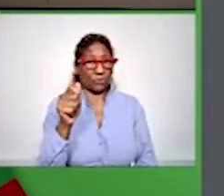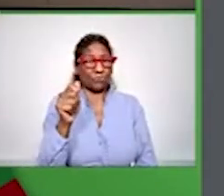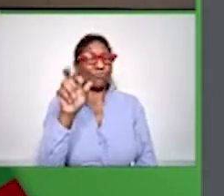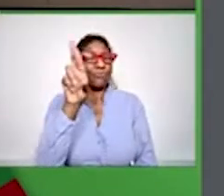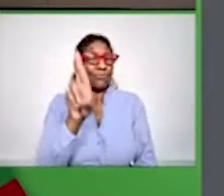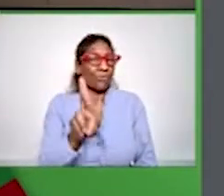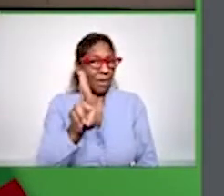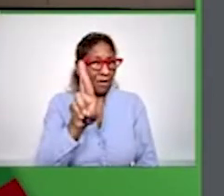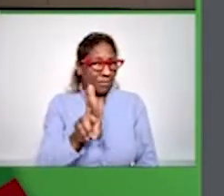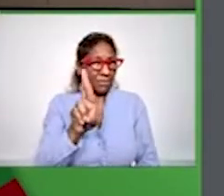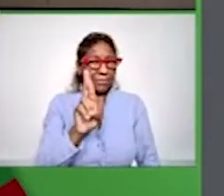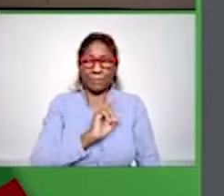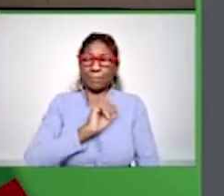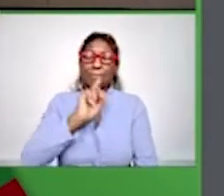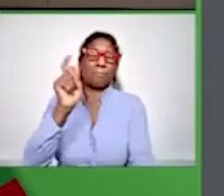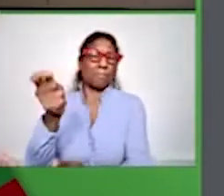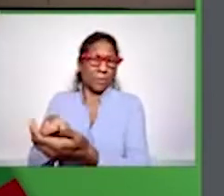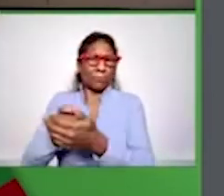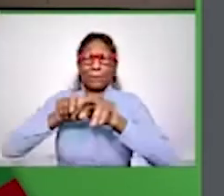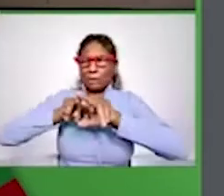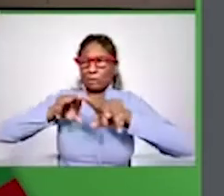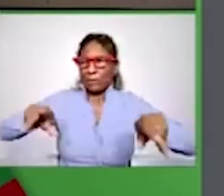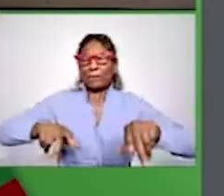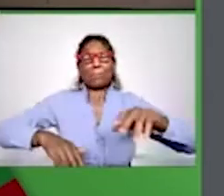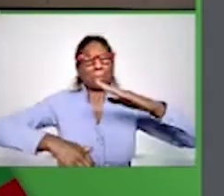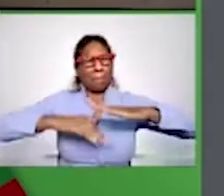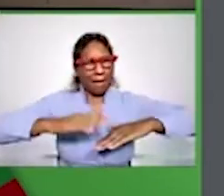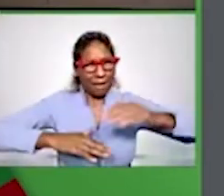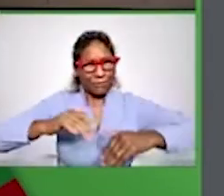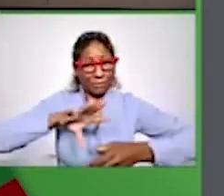reais já foram gastos com diversas ações,